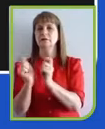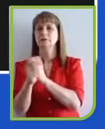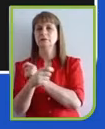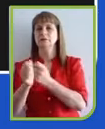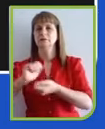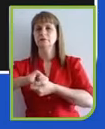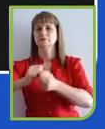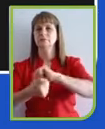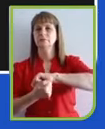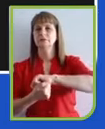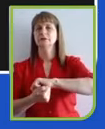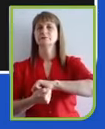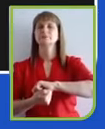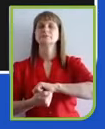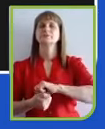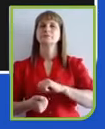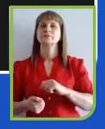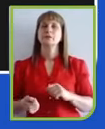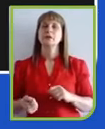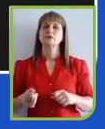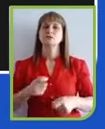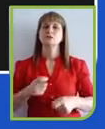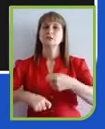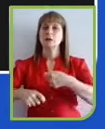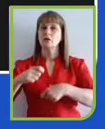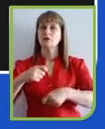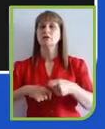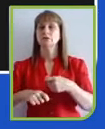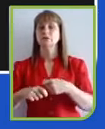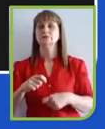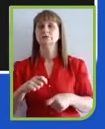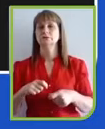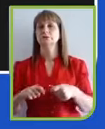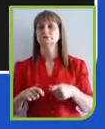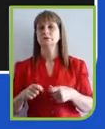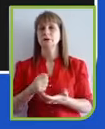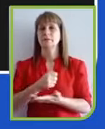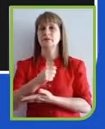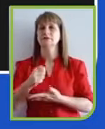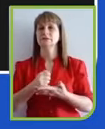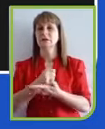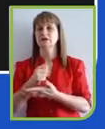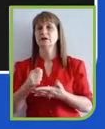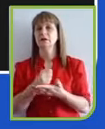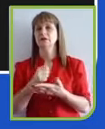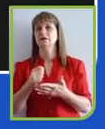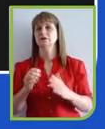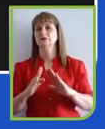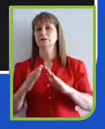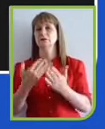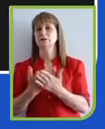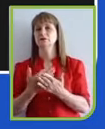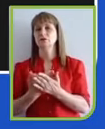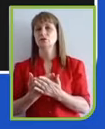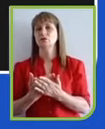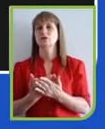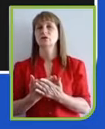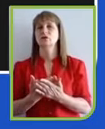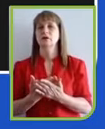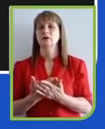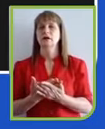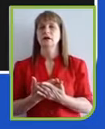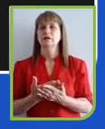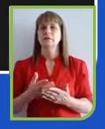convencional, muito baseado na Escola de Chicago para um modelo de negócio mais sustentável,